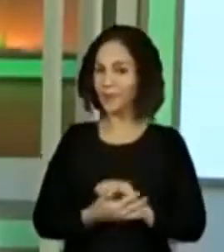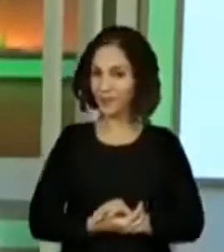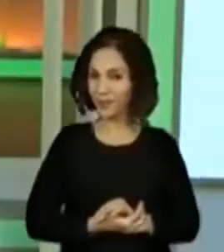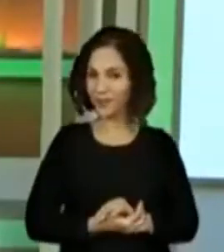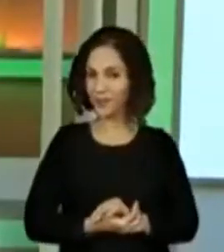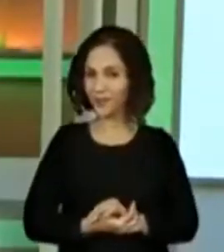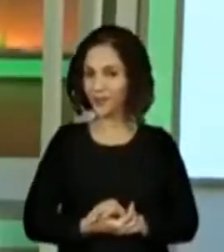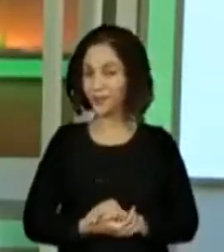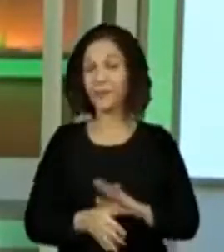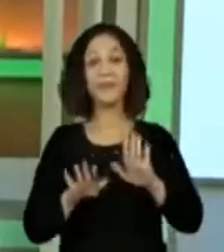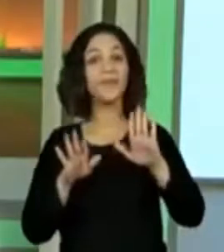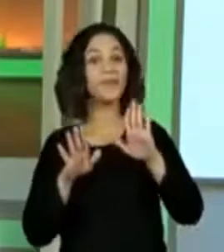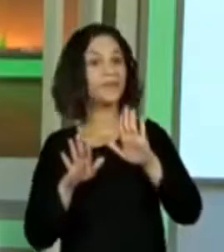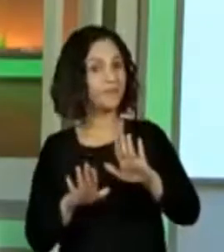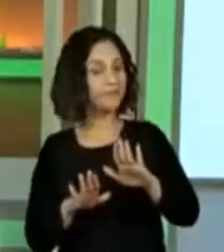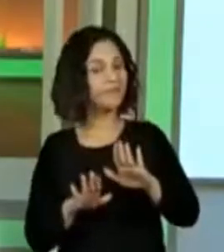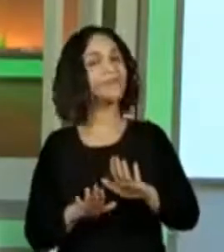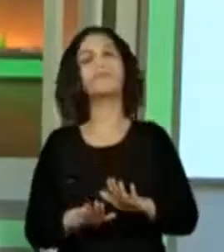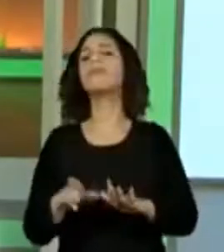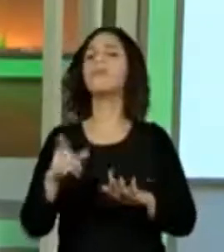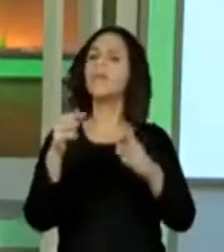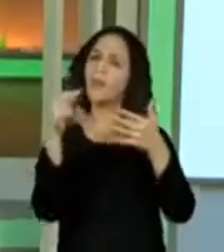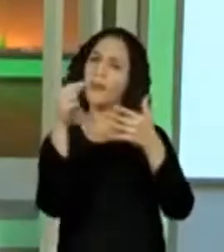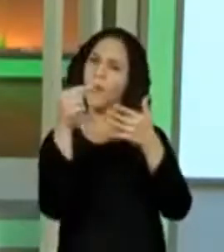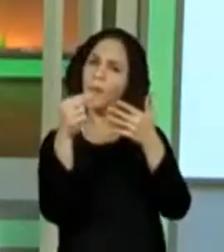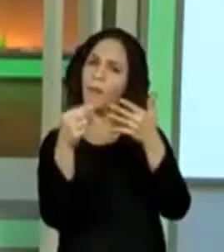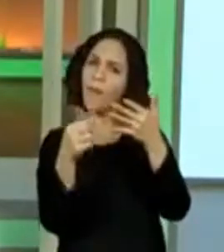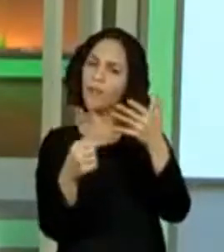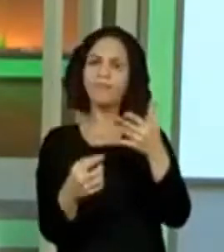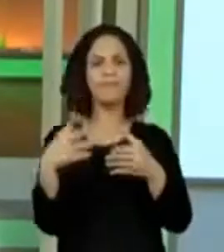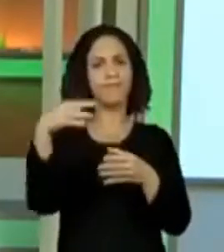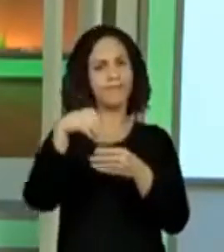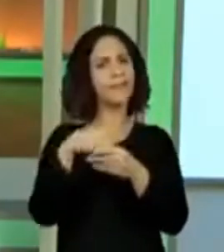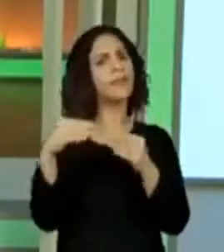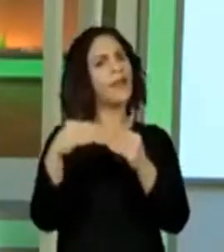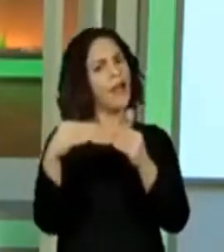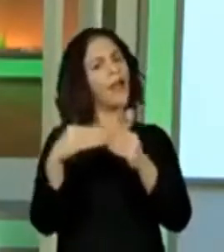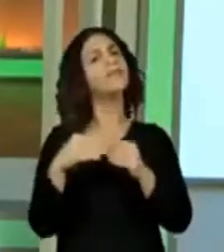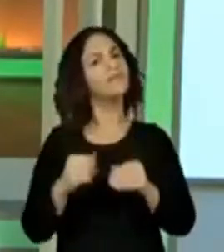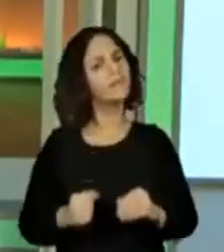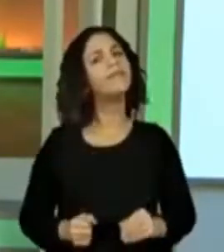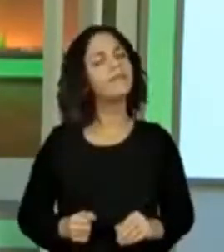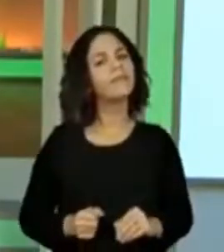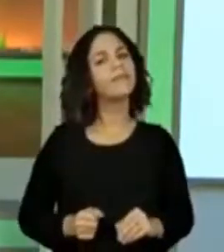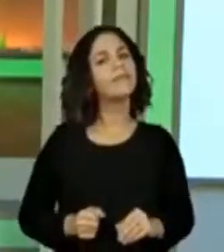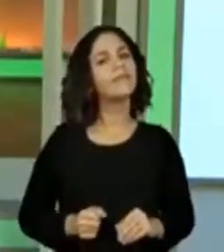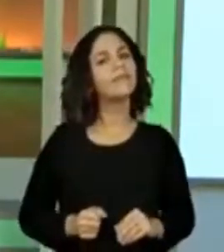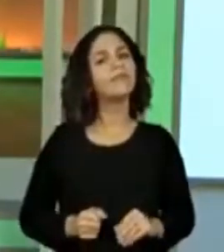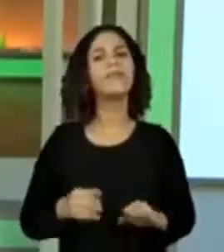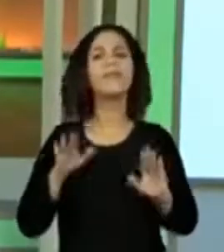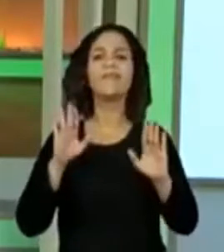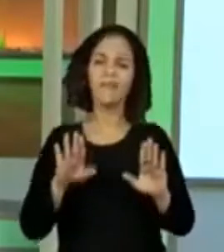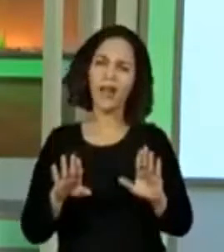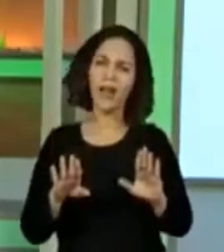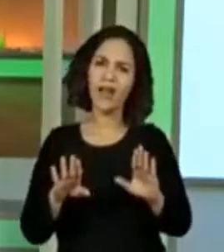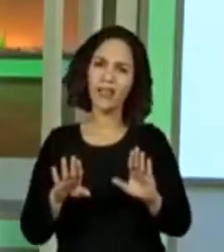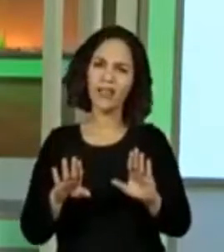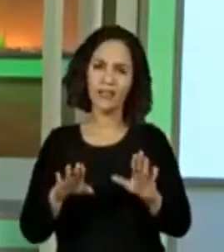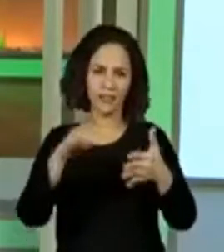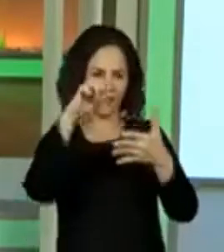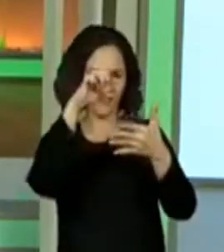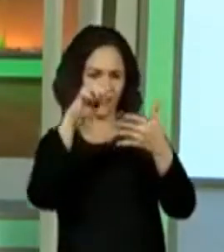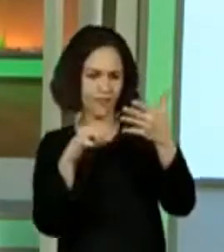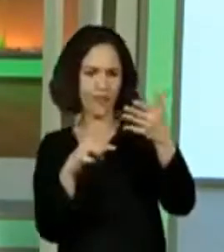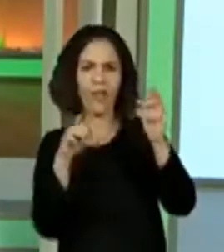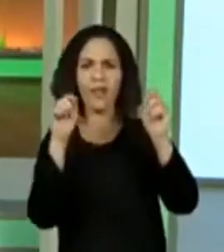Tudo isso, a gente faz na nossa casa. Mas dá para fazer isso em